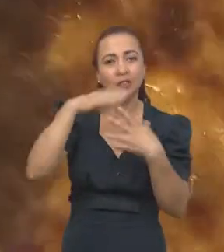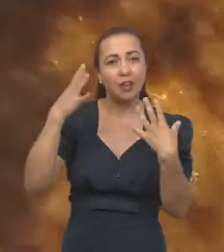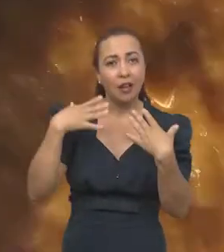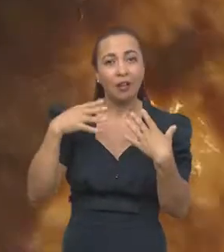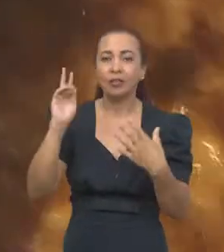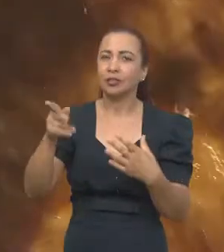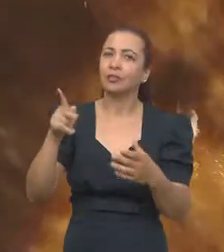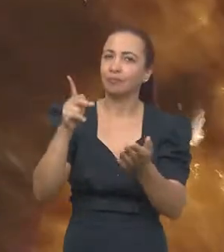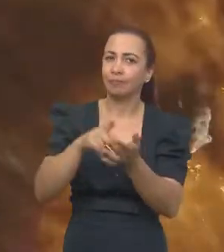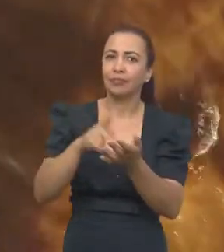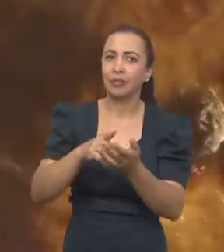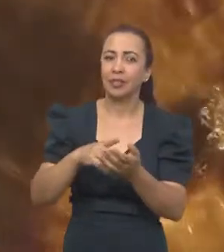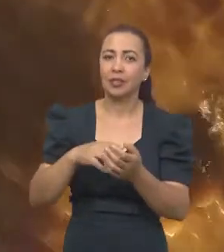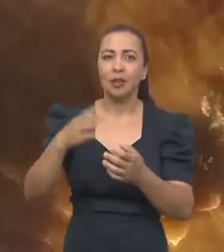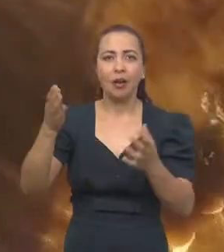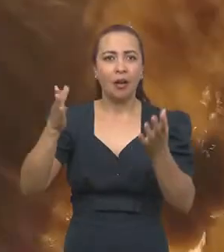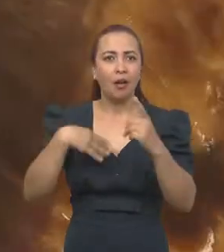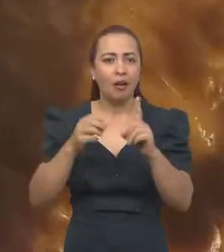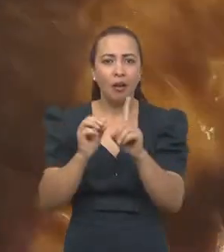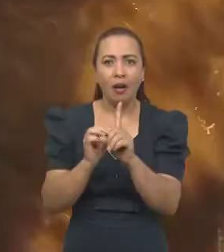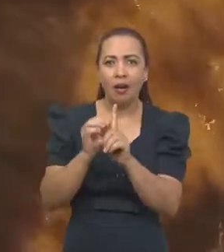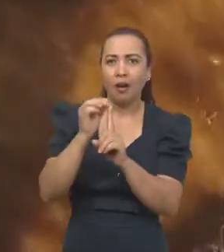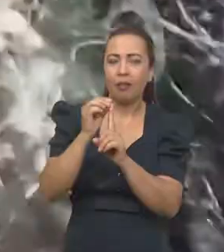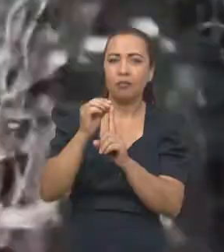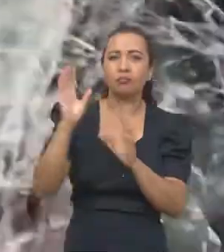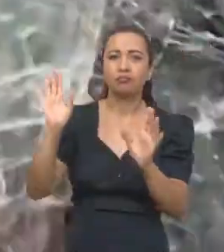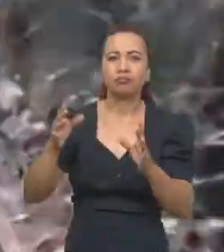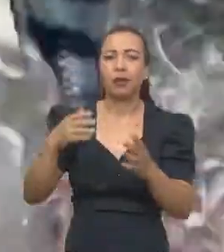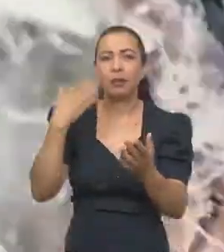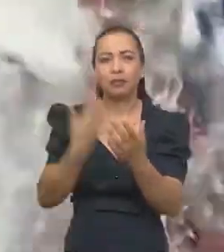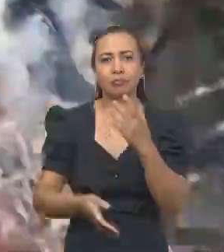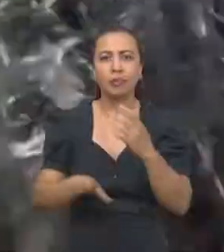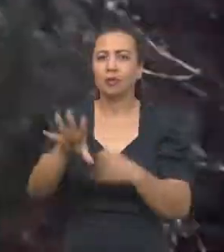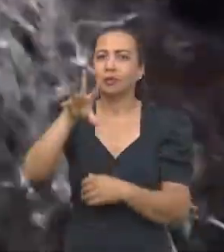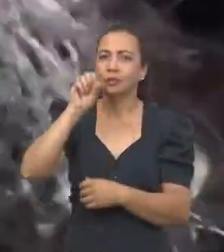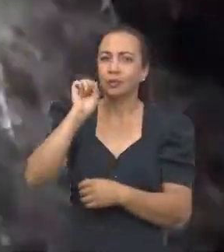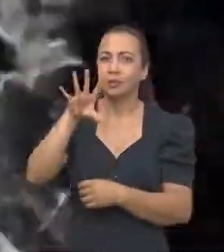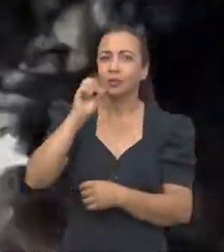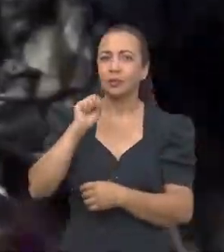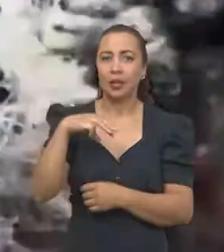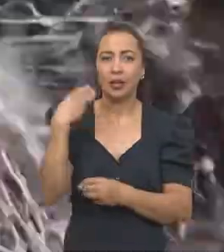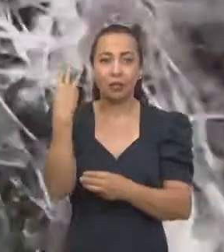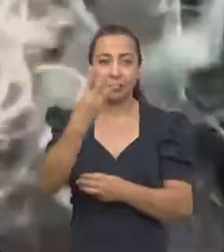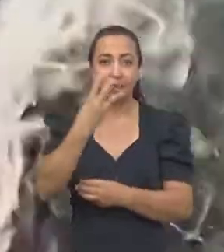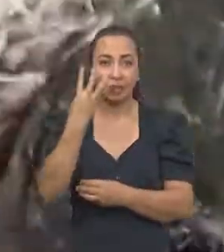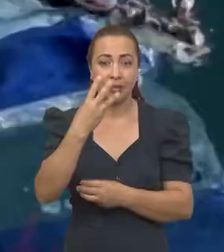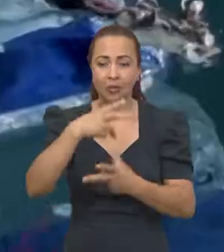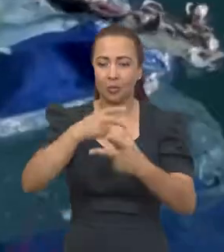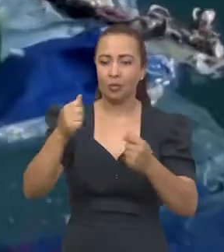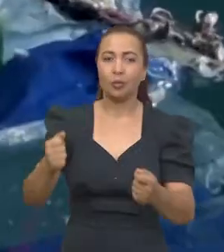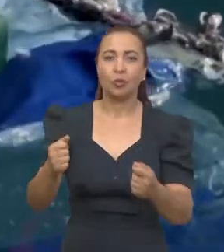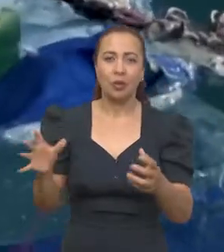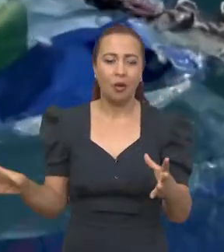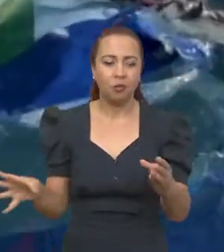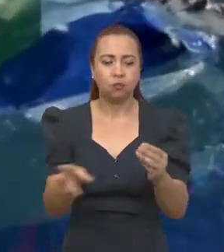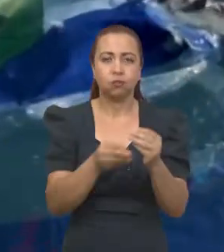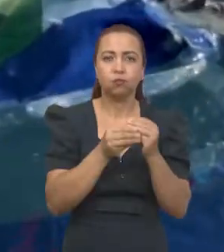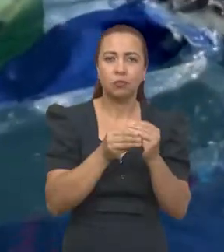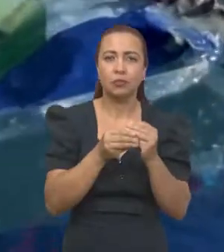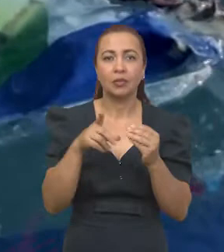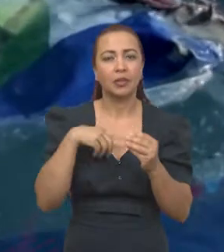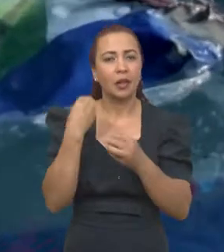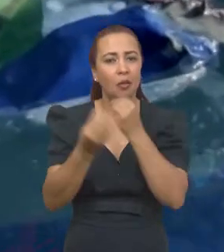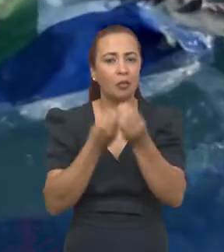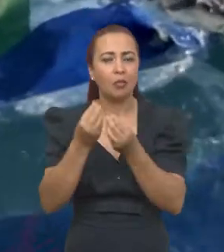realidade. A temperatura, a acidificação e perda de oxigênio são três impactos que, acumulados,